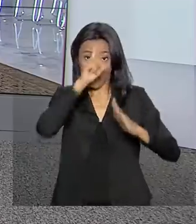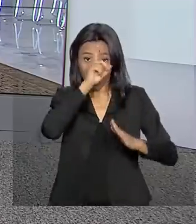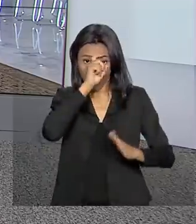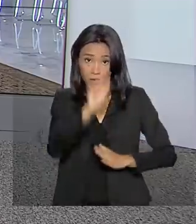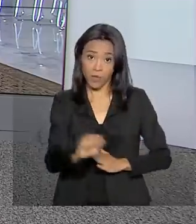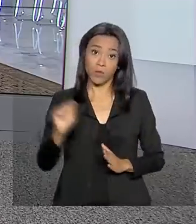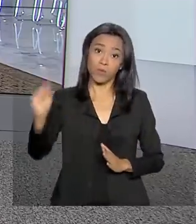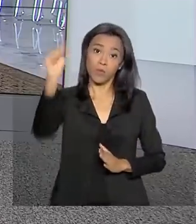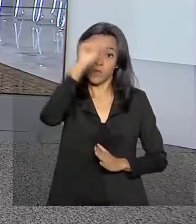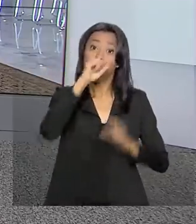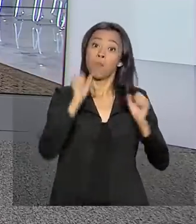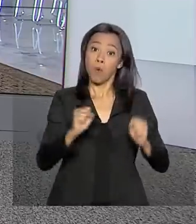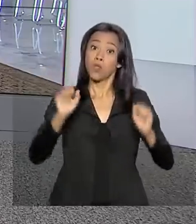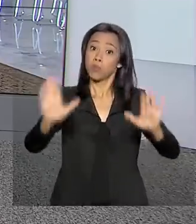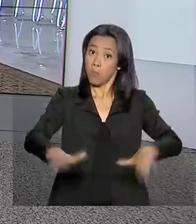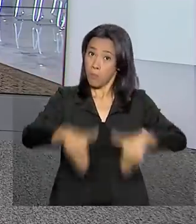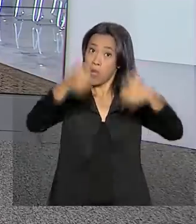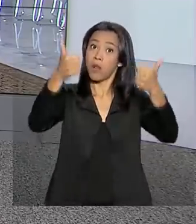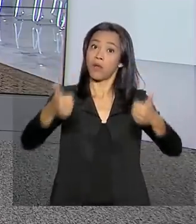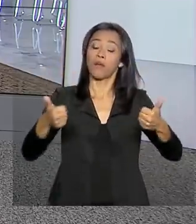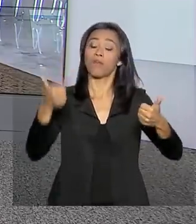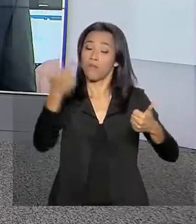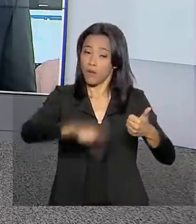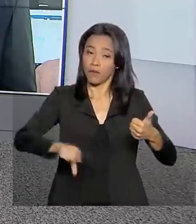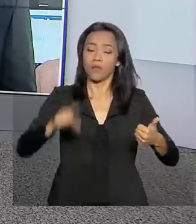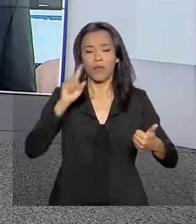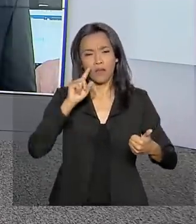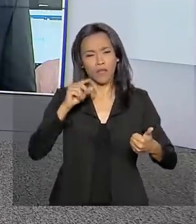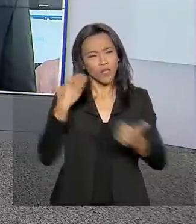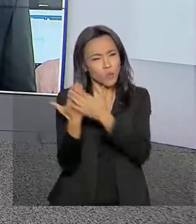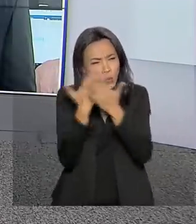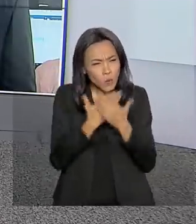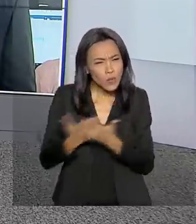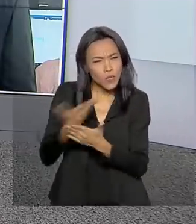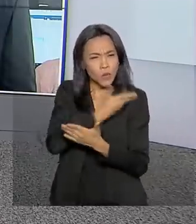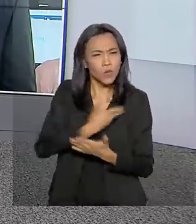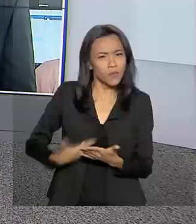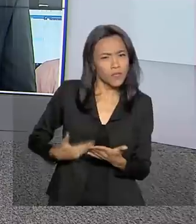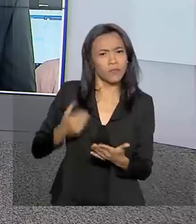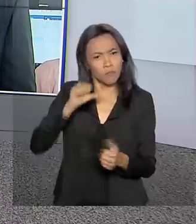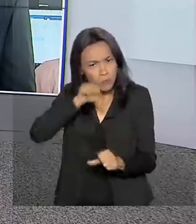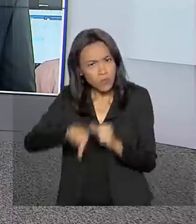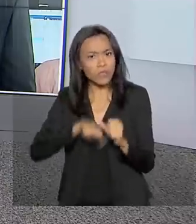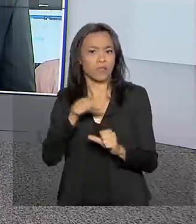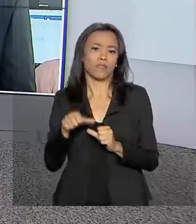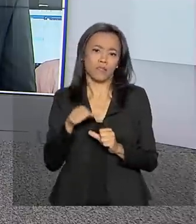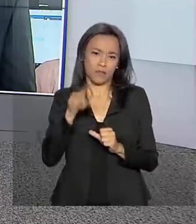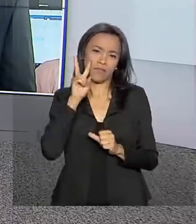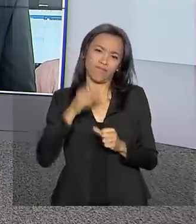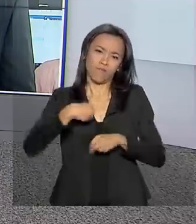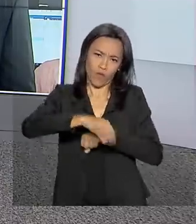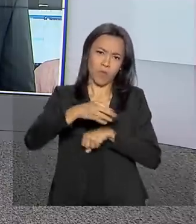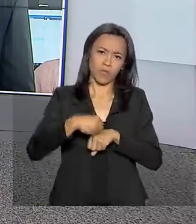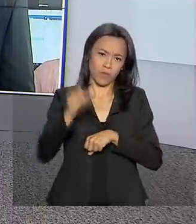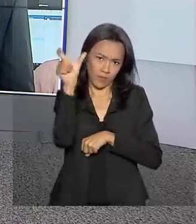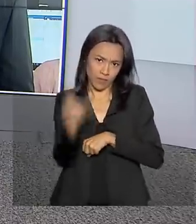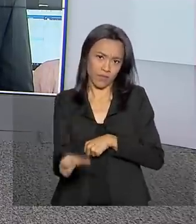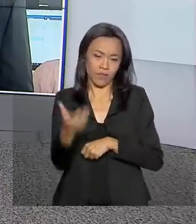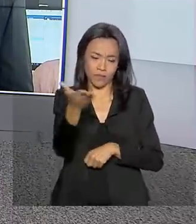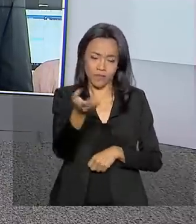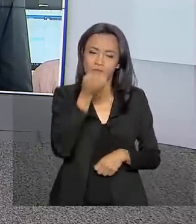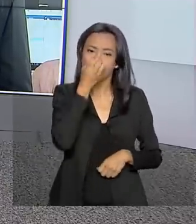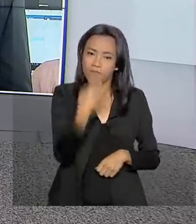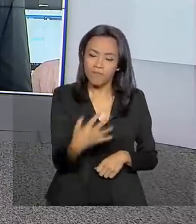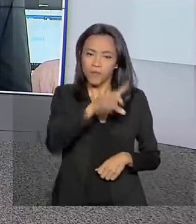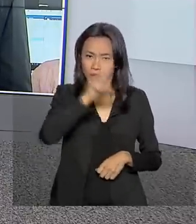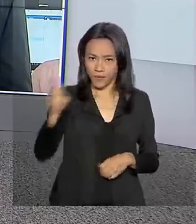pode ter horário ampliado. O governo está estudando essa mudança. Vamos, então, até a nossa redação no Rio de Janeiro. Marcelo Castilho tem as informações para a gente. Oi, Marcelo, bom